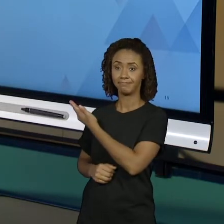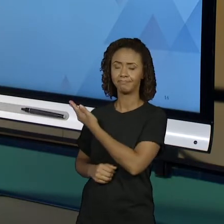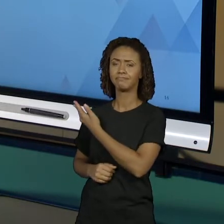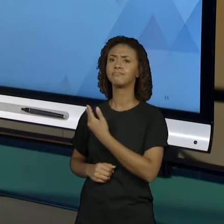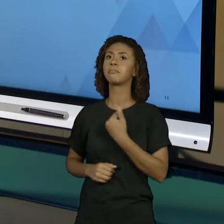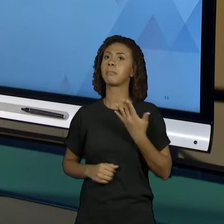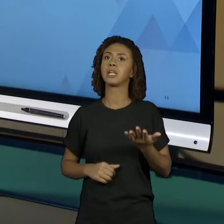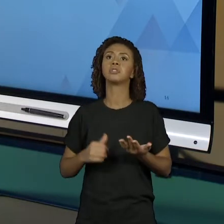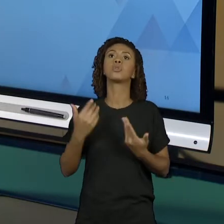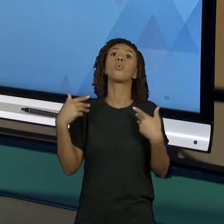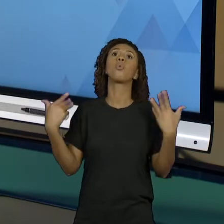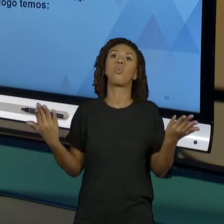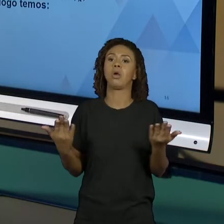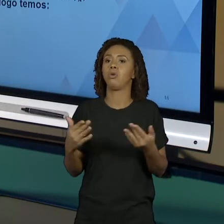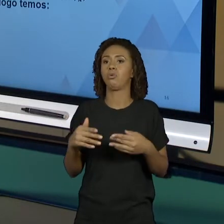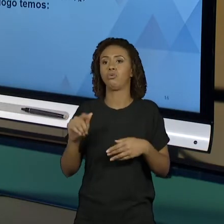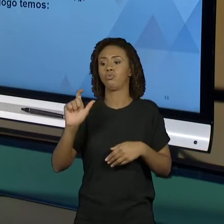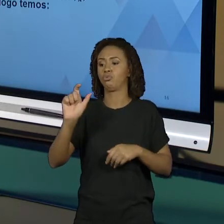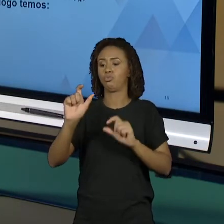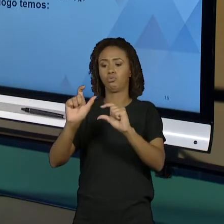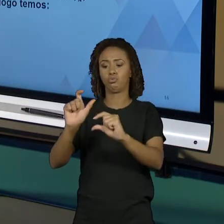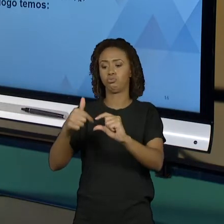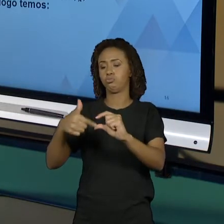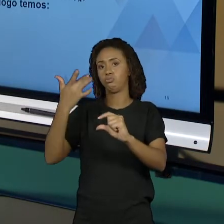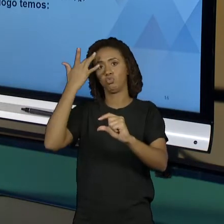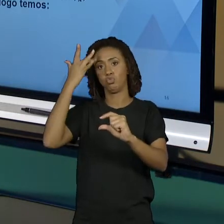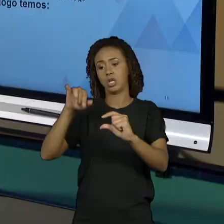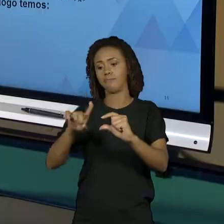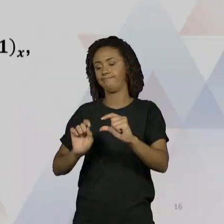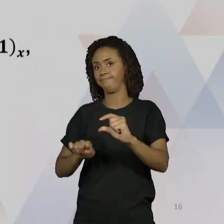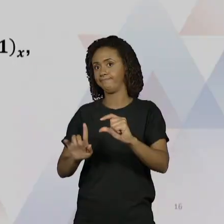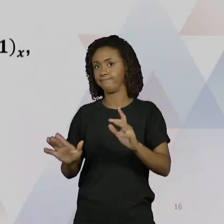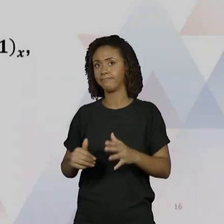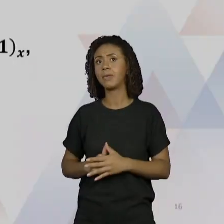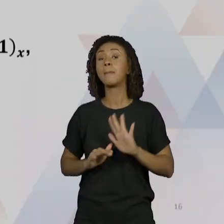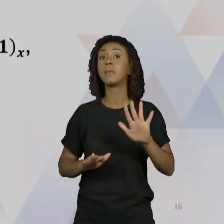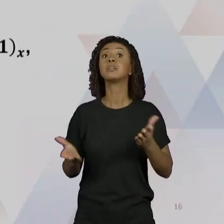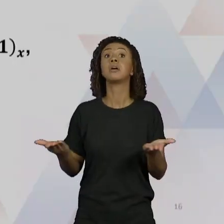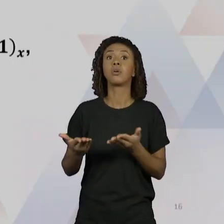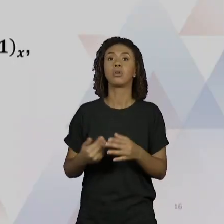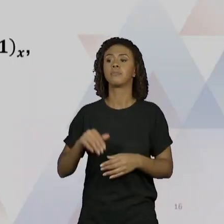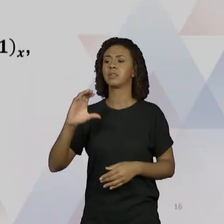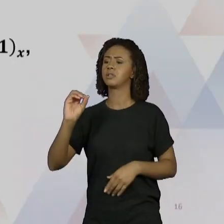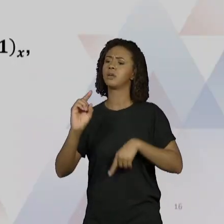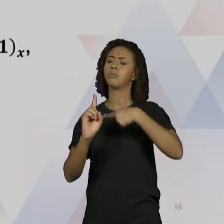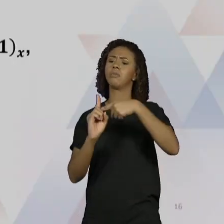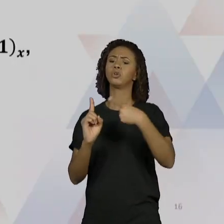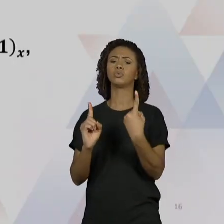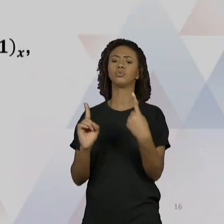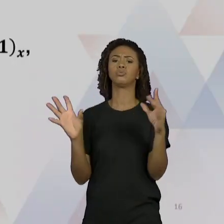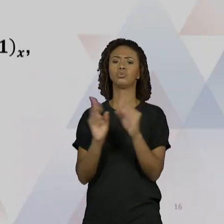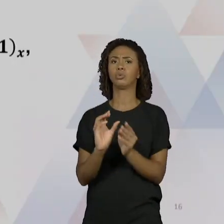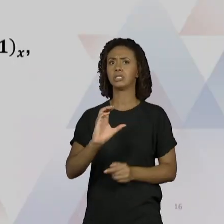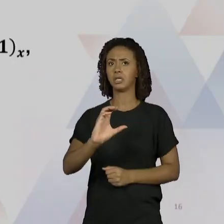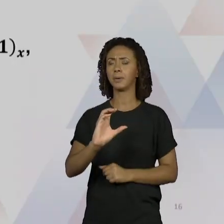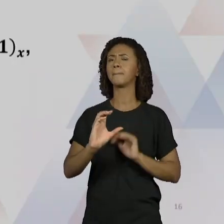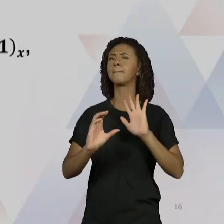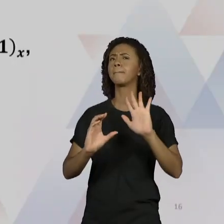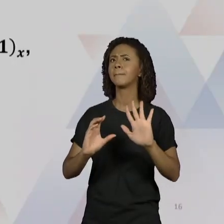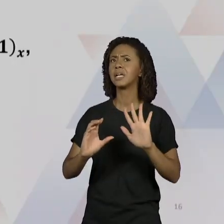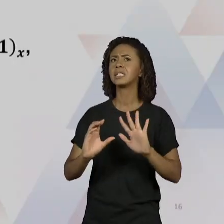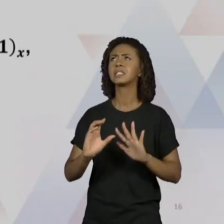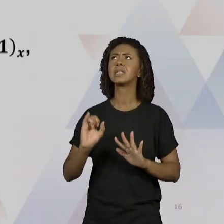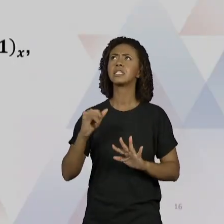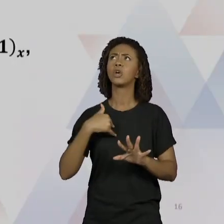a base nem os números todos. Agora eu tenho 0 mais 1 está dando C. Só que quando eu vou